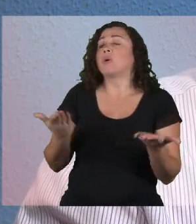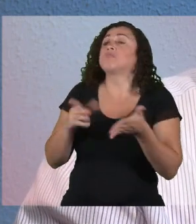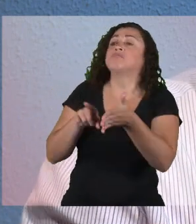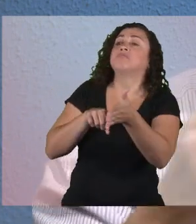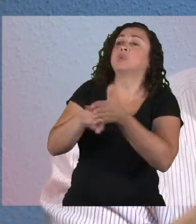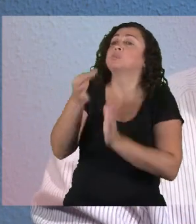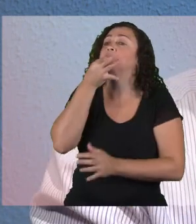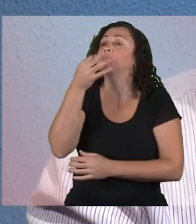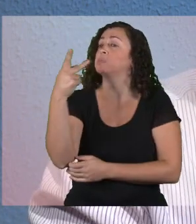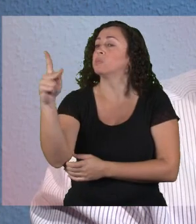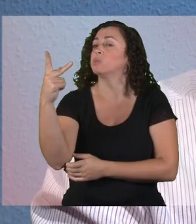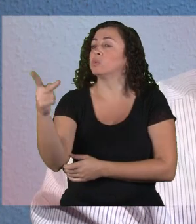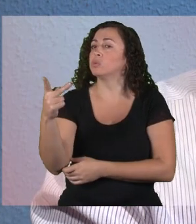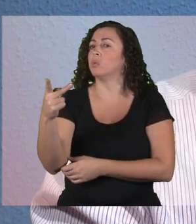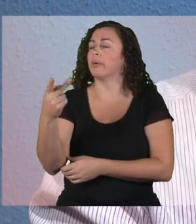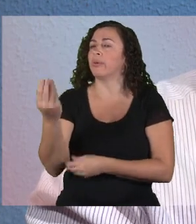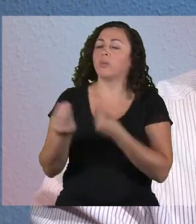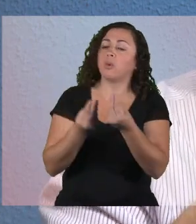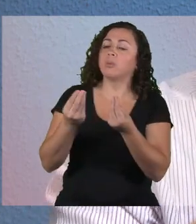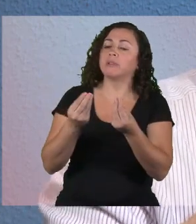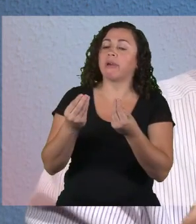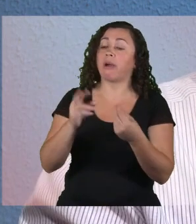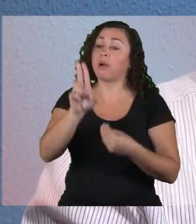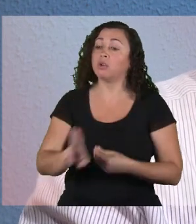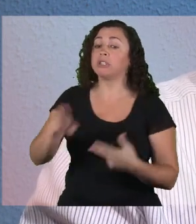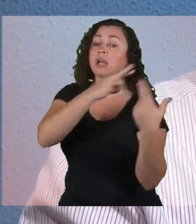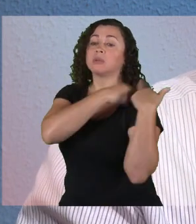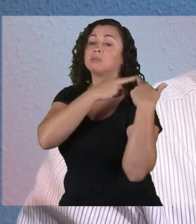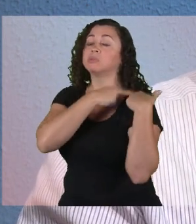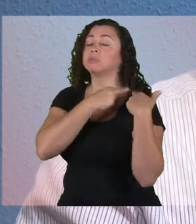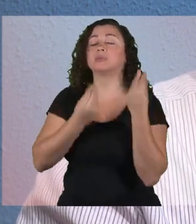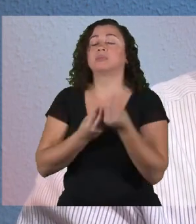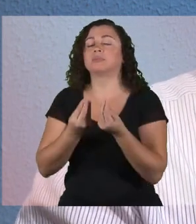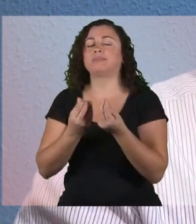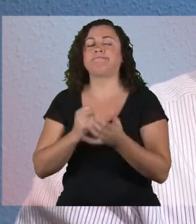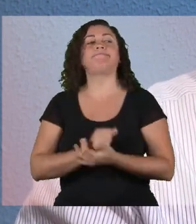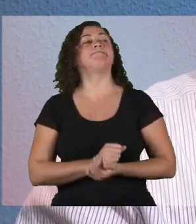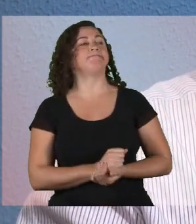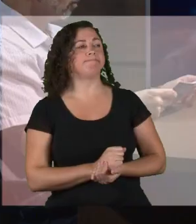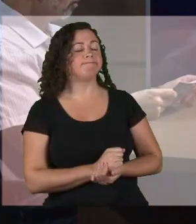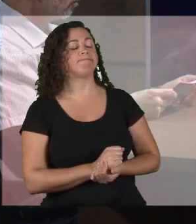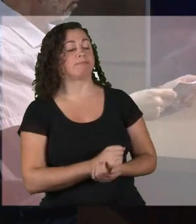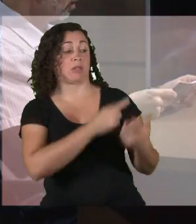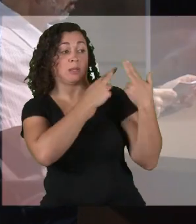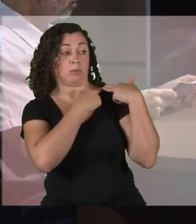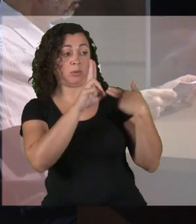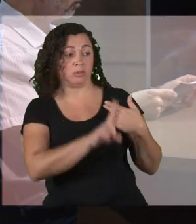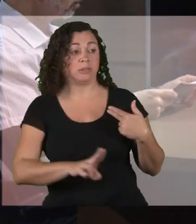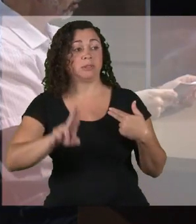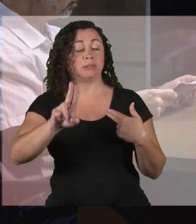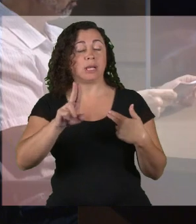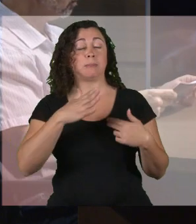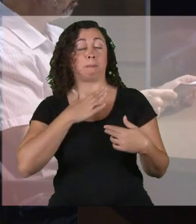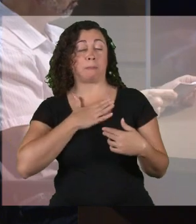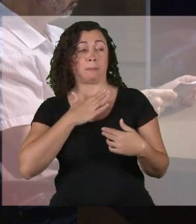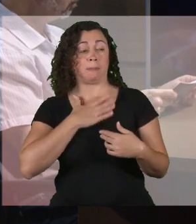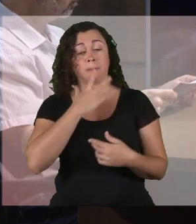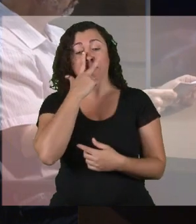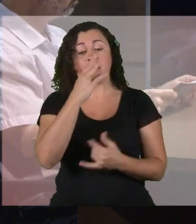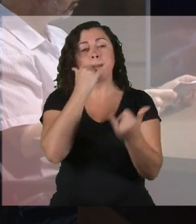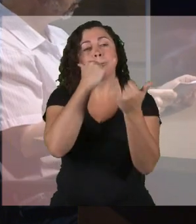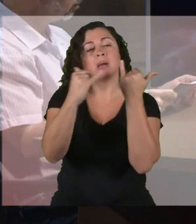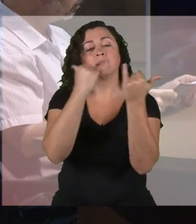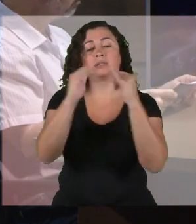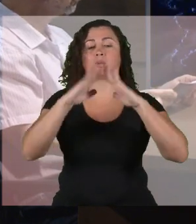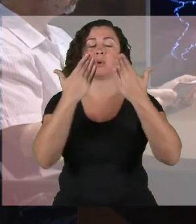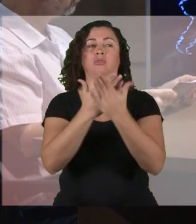Então, eu perguntaria como que a professora valeria o papel da universidade. O papel da universidade, eu acho que é uma situação fractal em